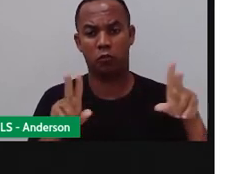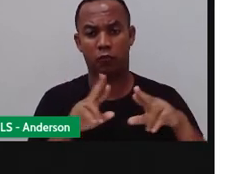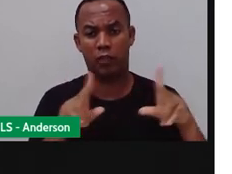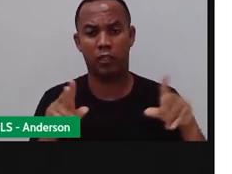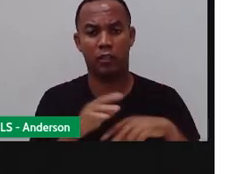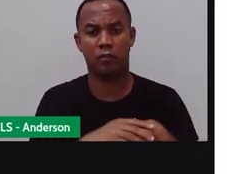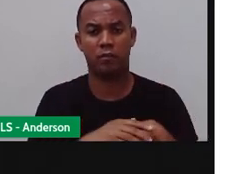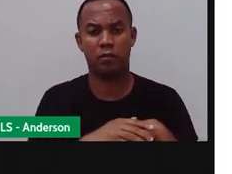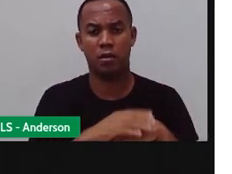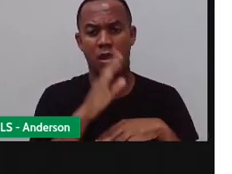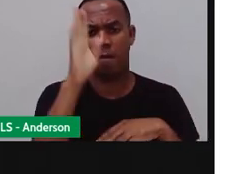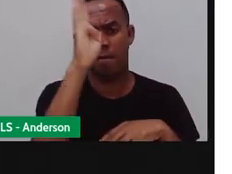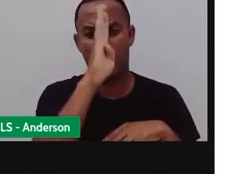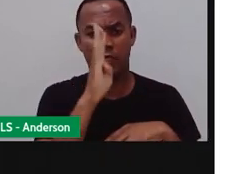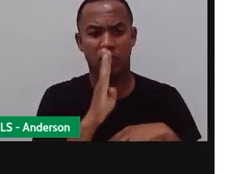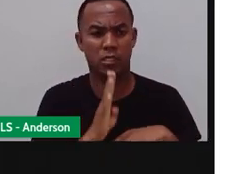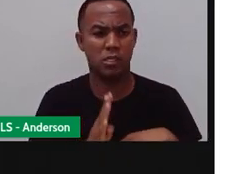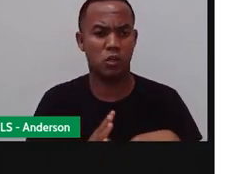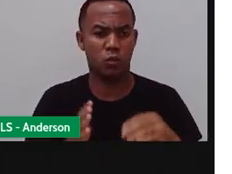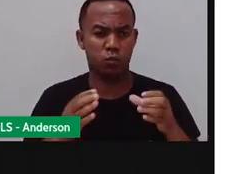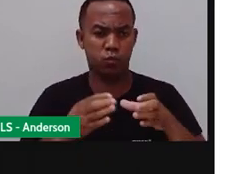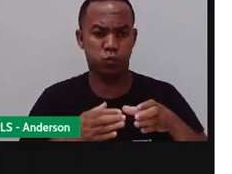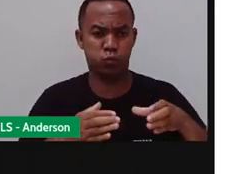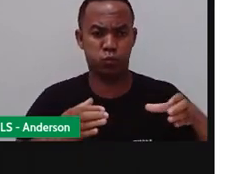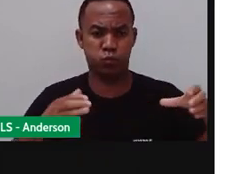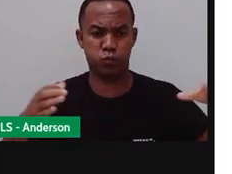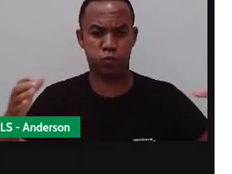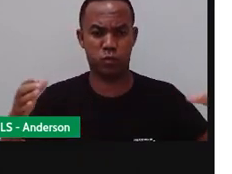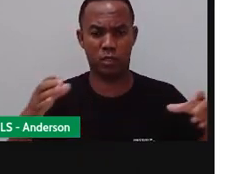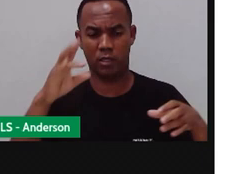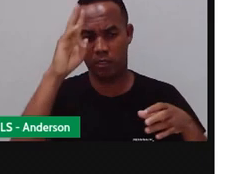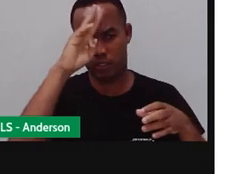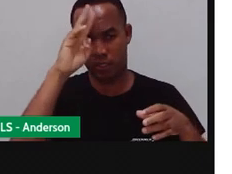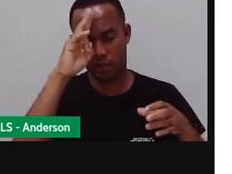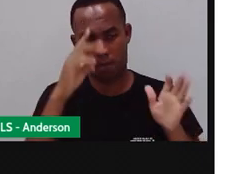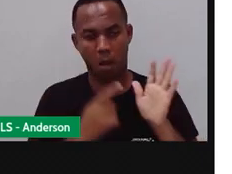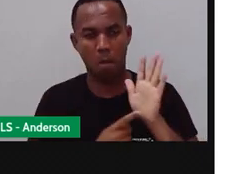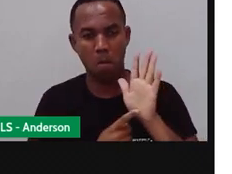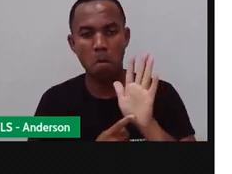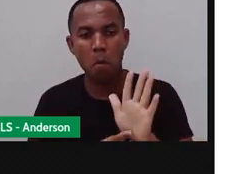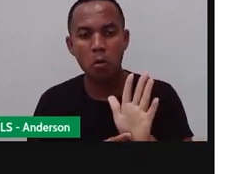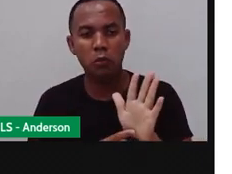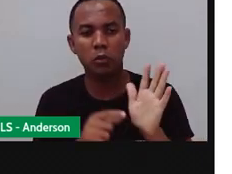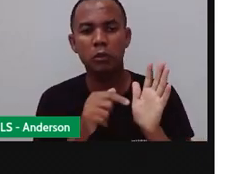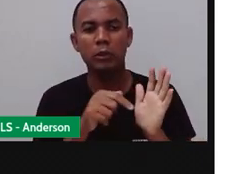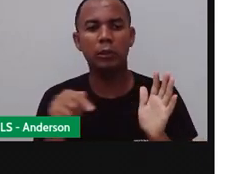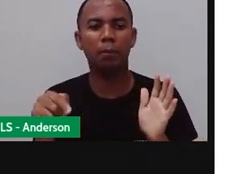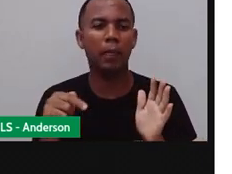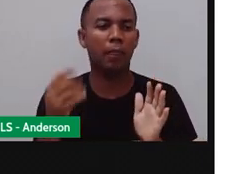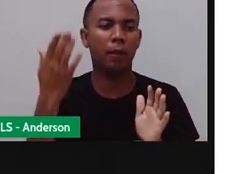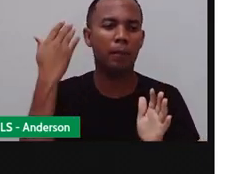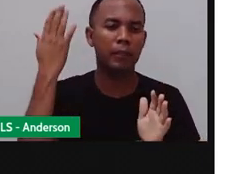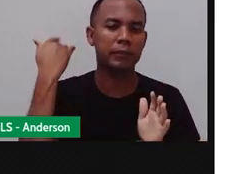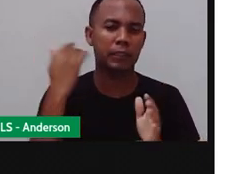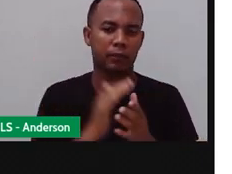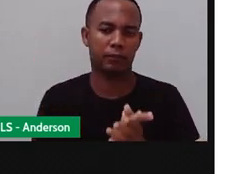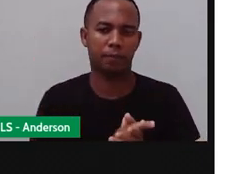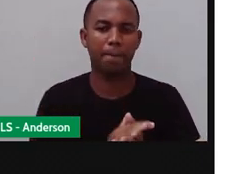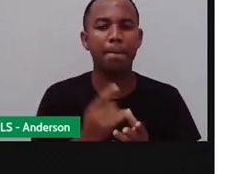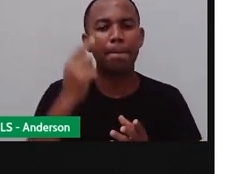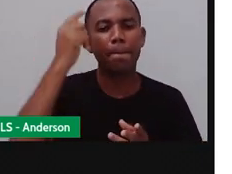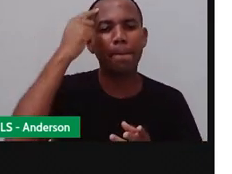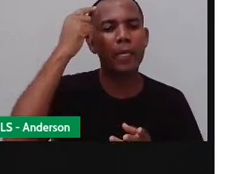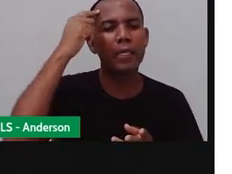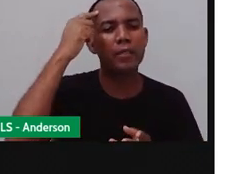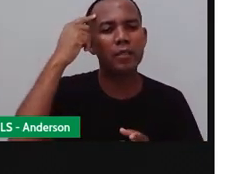o Brasil, ele é muito grande. Lembra daquela divisão de regiões que a Pró mostrou na semana passada? Pronto. Agora, para e pense, né?